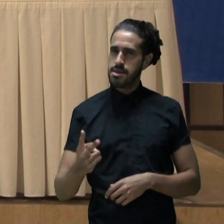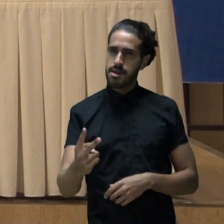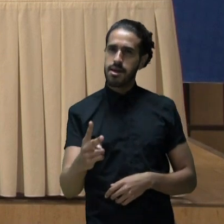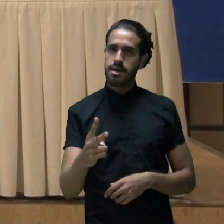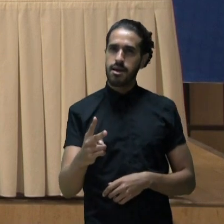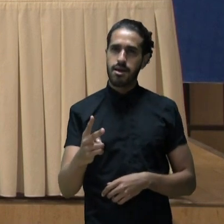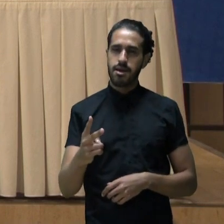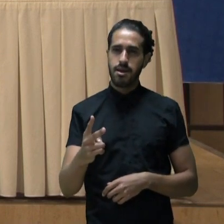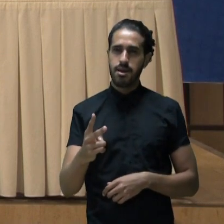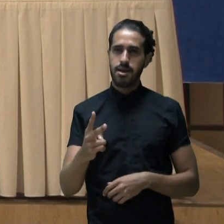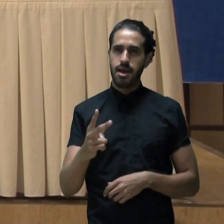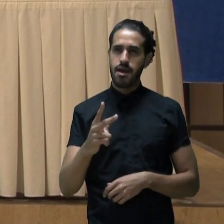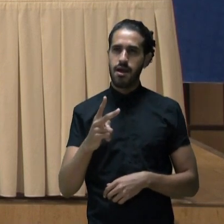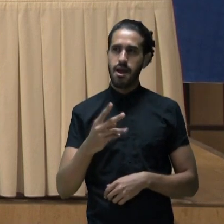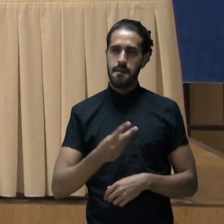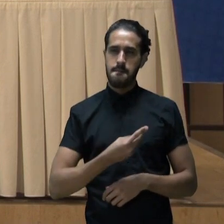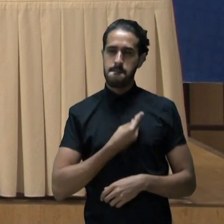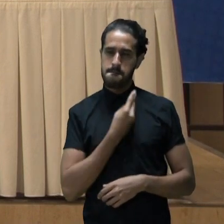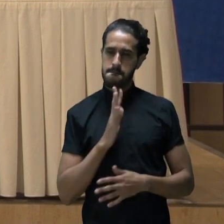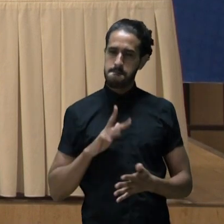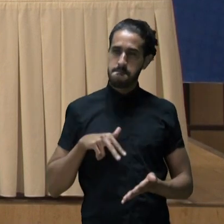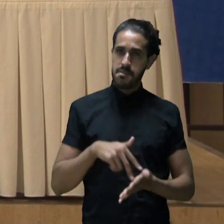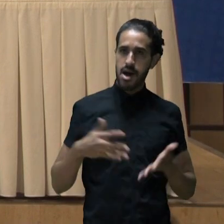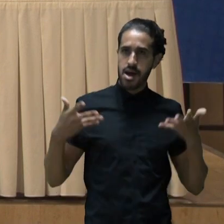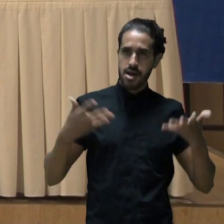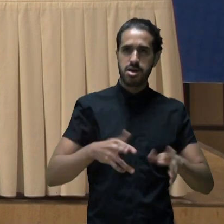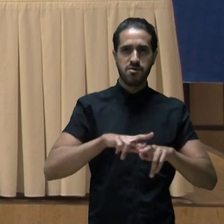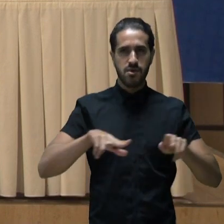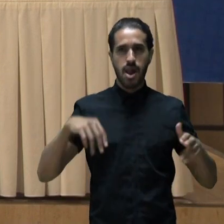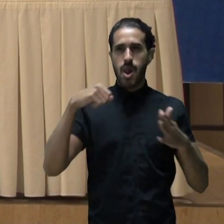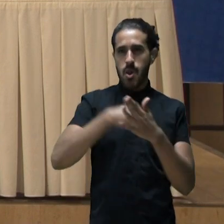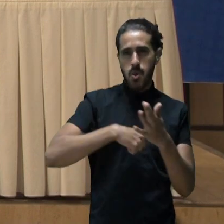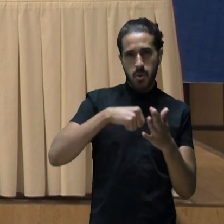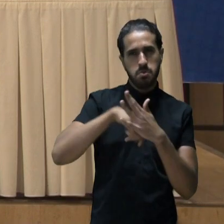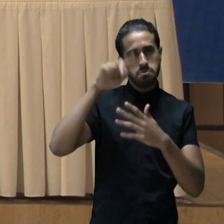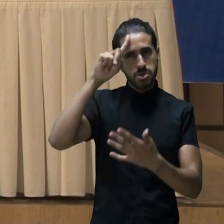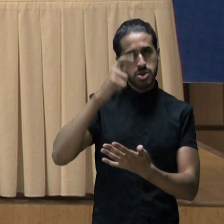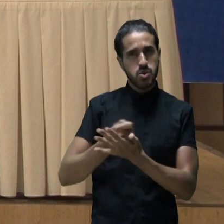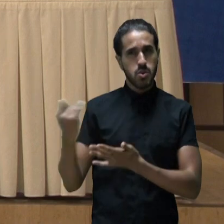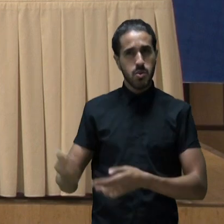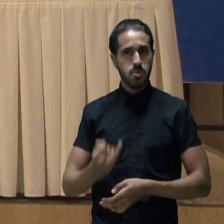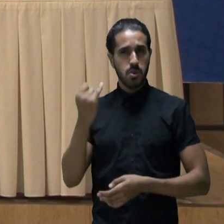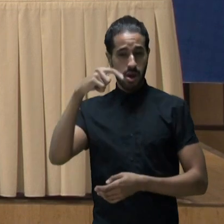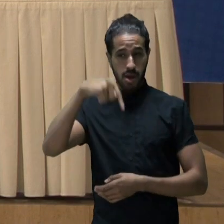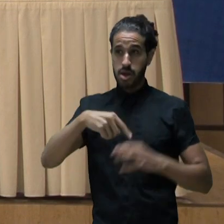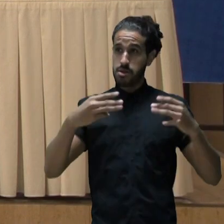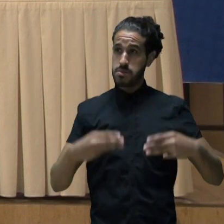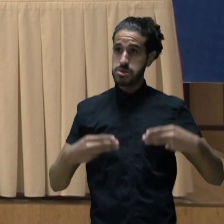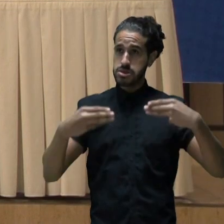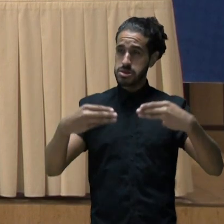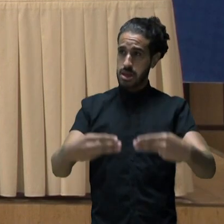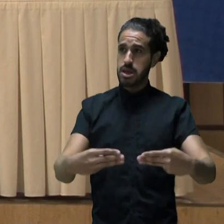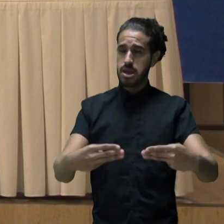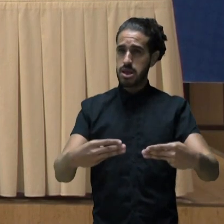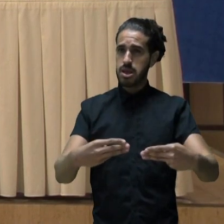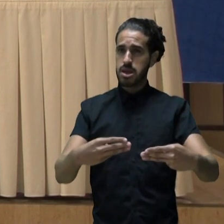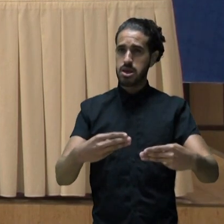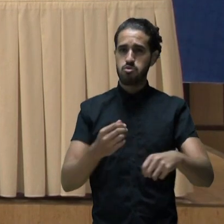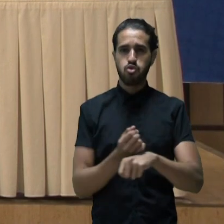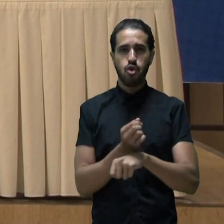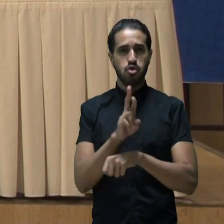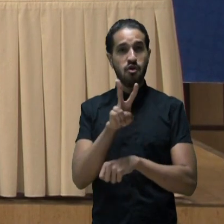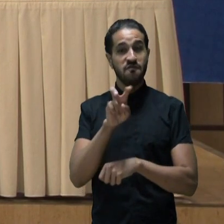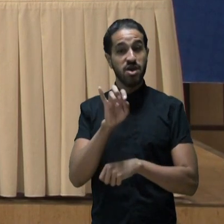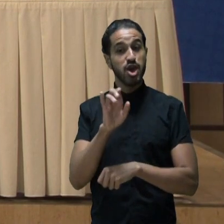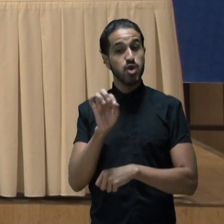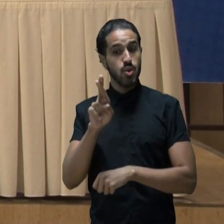tem sempre estado presente nas grandes lutas e decisões desse Ministério, o doutor